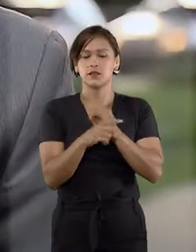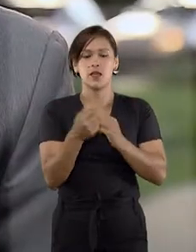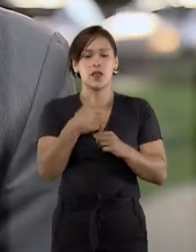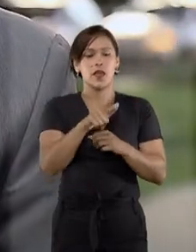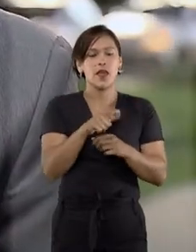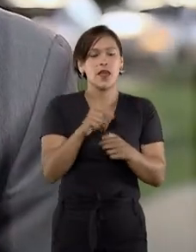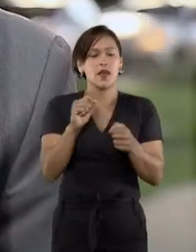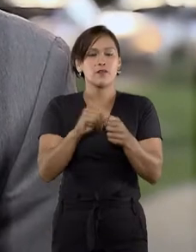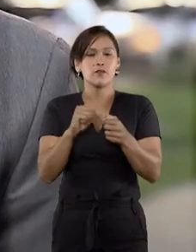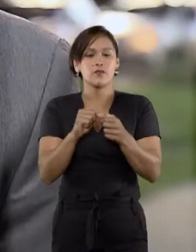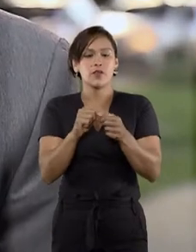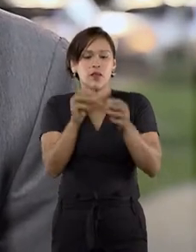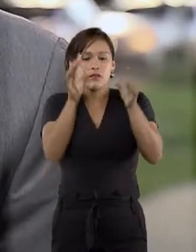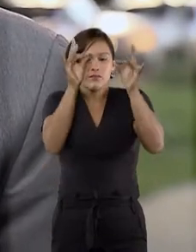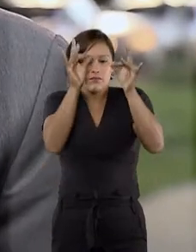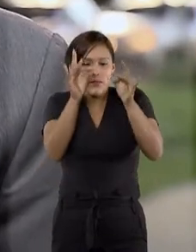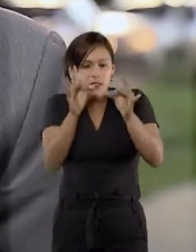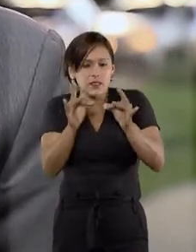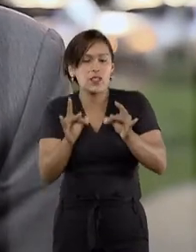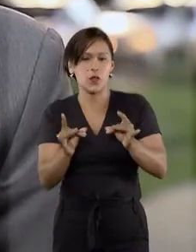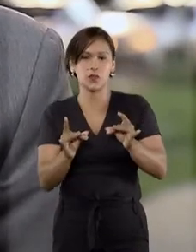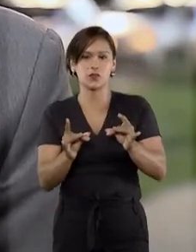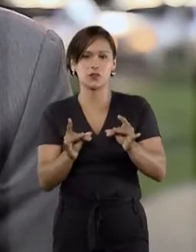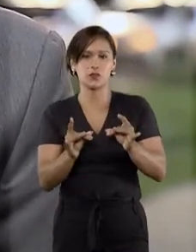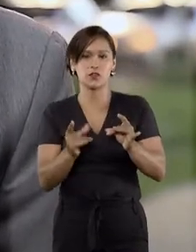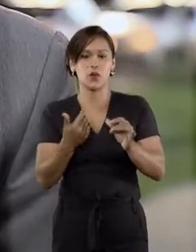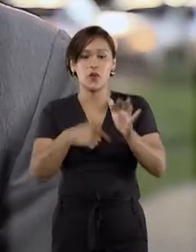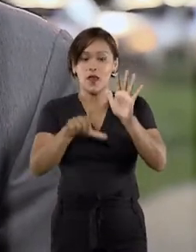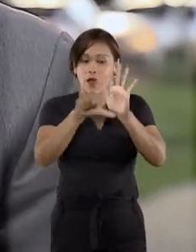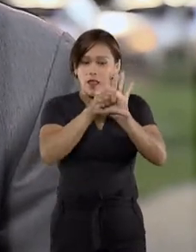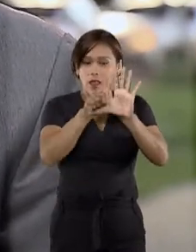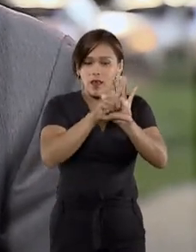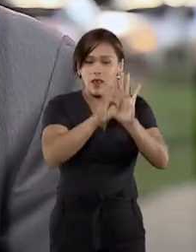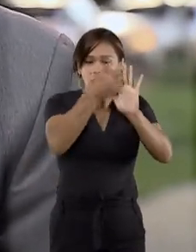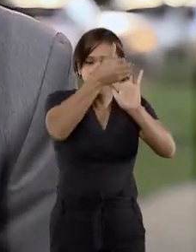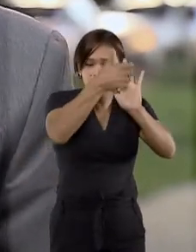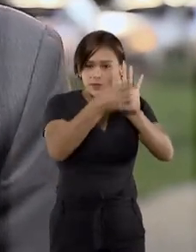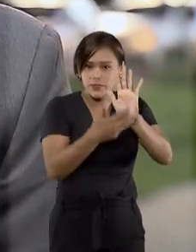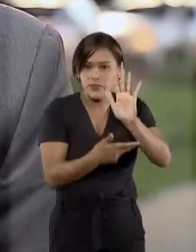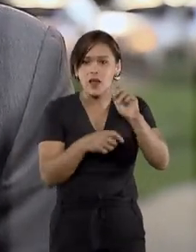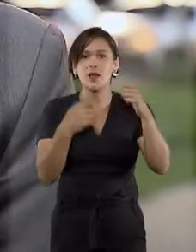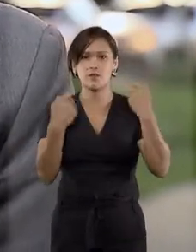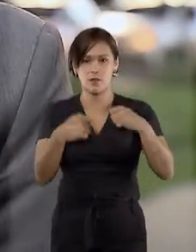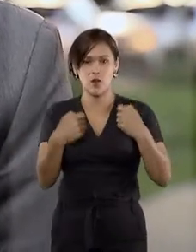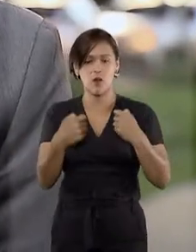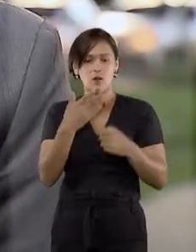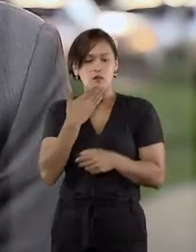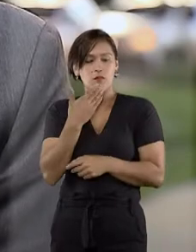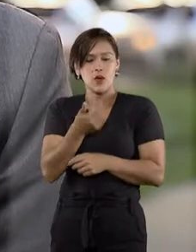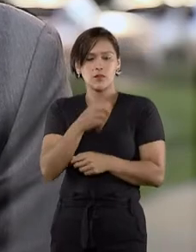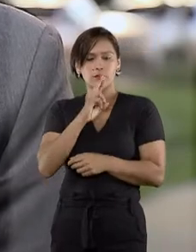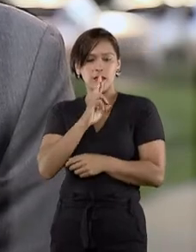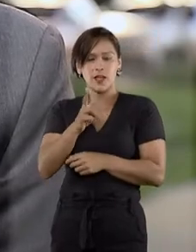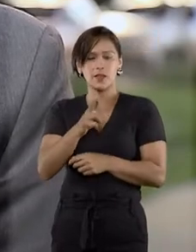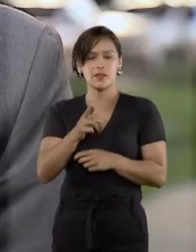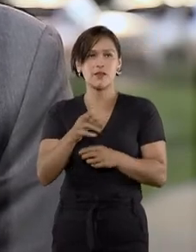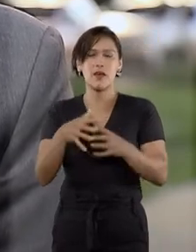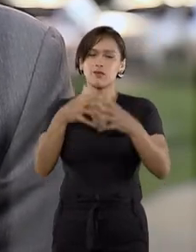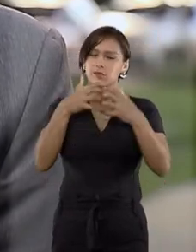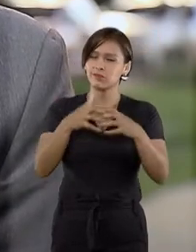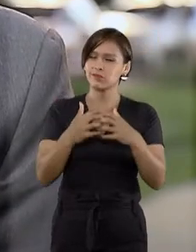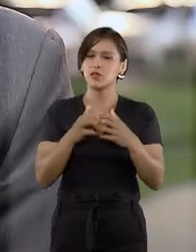foi concebido com um conteúdo muito principiológico e que tem sido suficiente para poder resolver